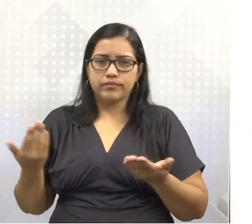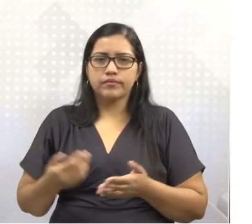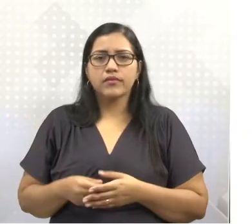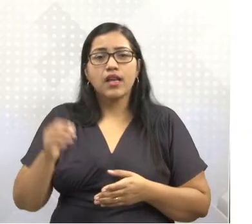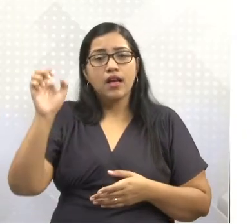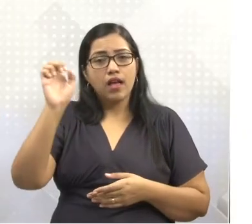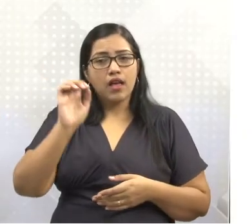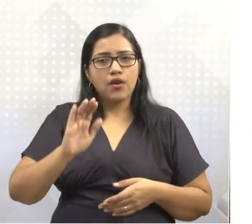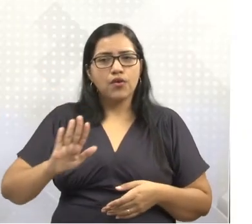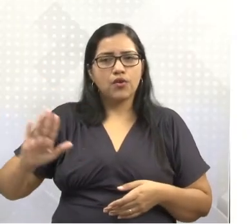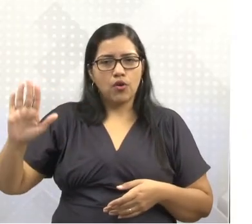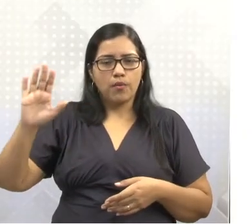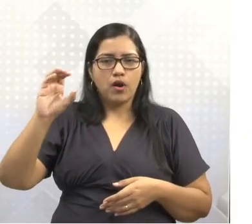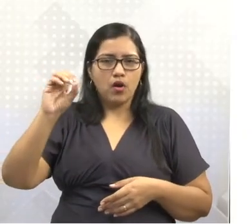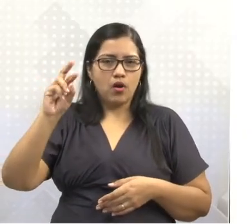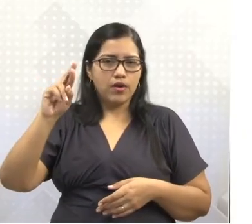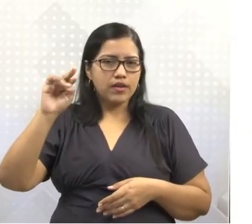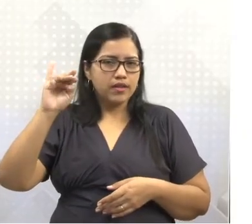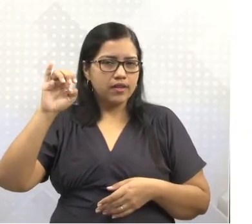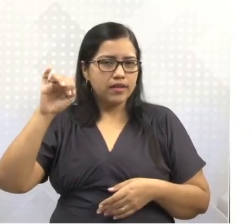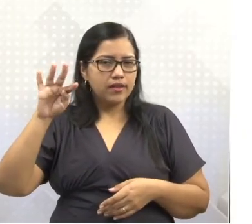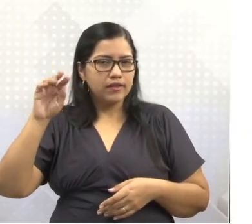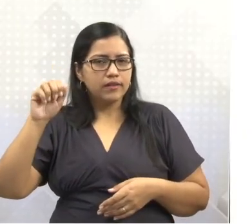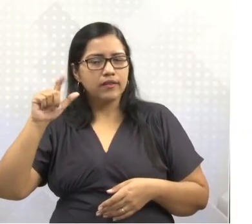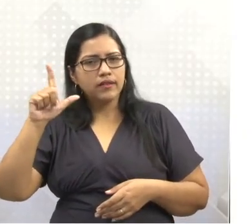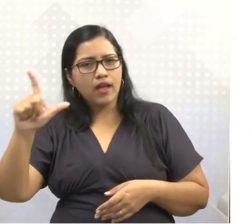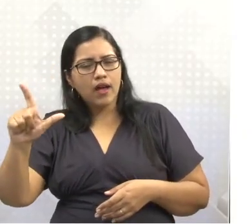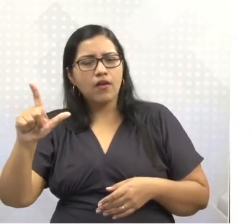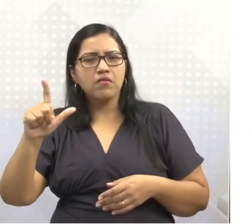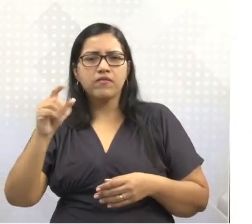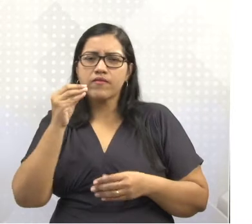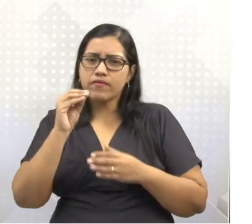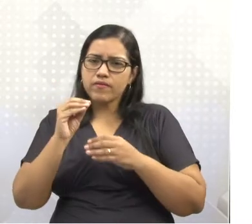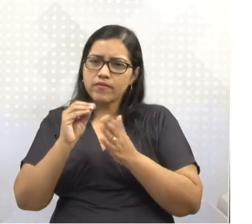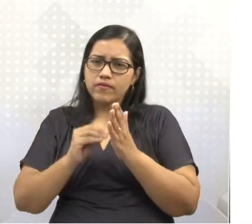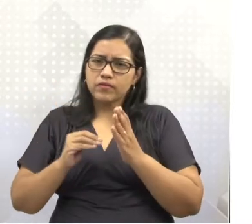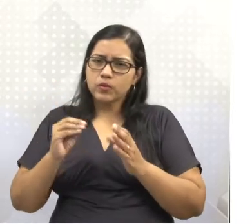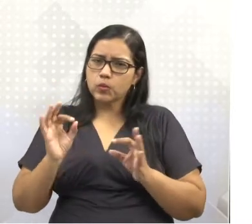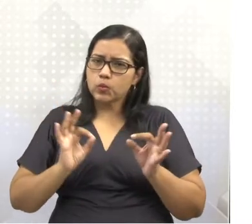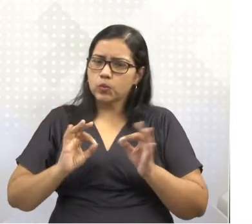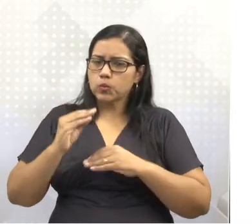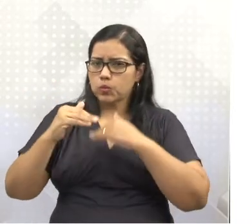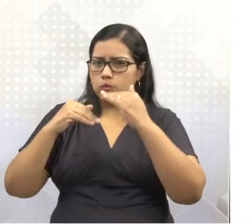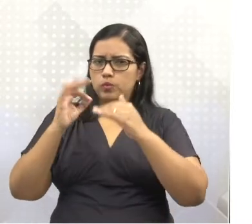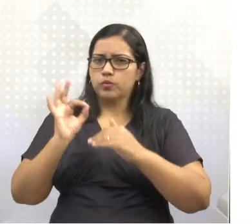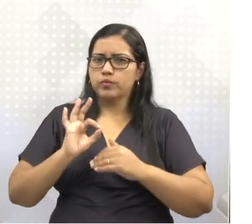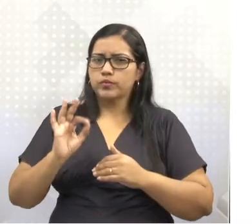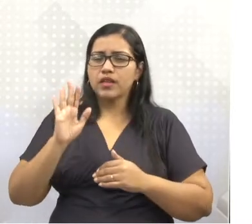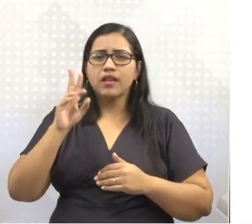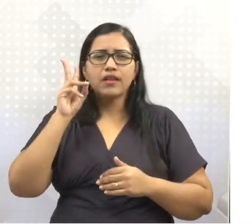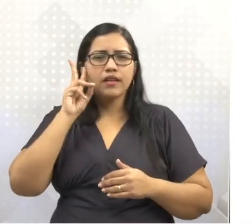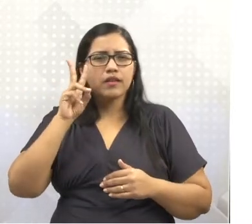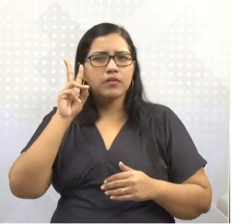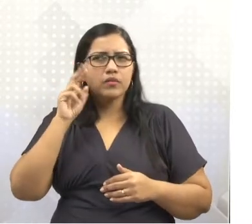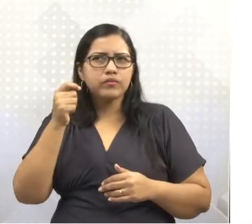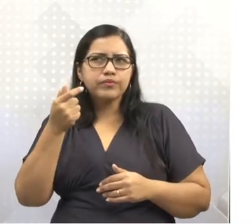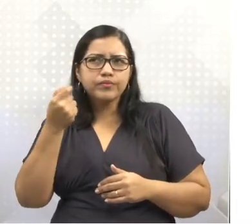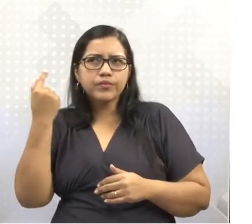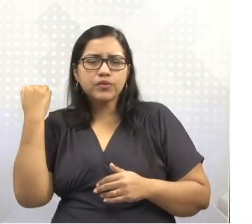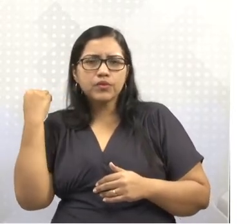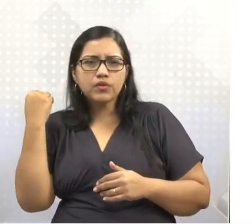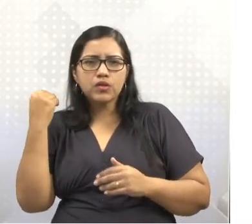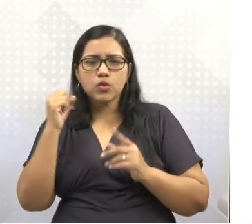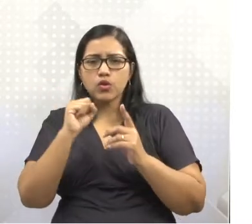Oriental, embora menos desenvolvida, ela passa por uma reestruturação. Lembremos que essa Europa Oriental, há pouco tempo, deixou de ser